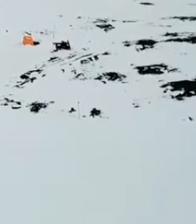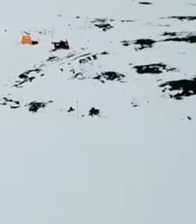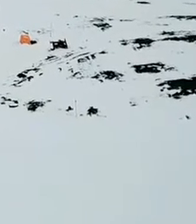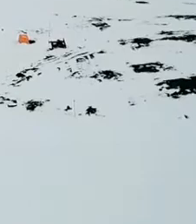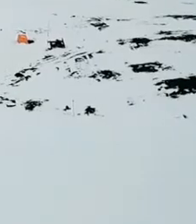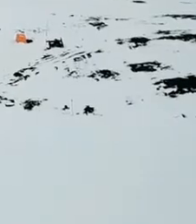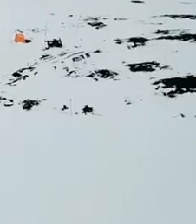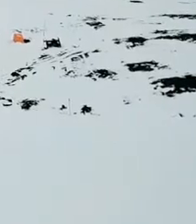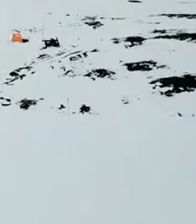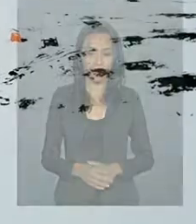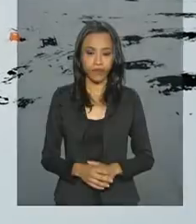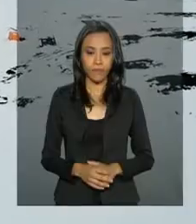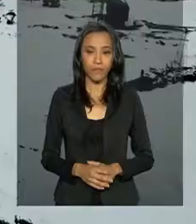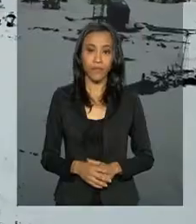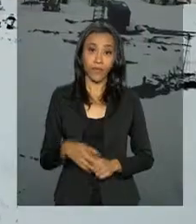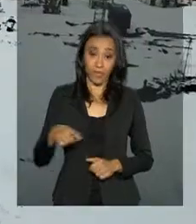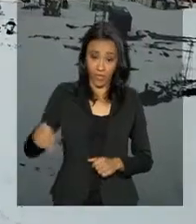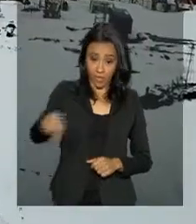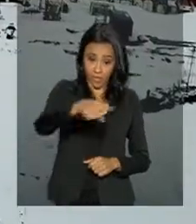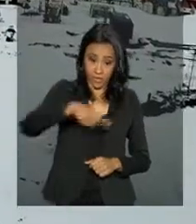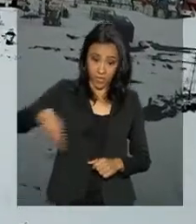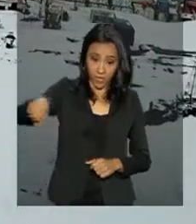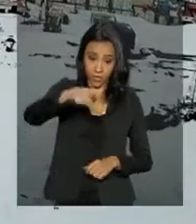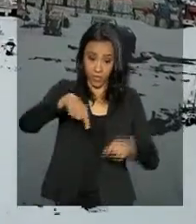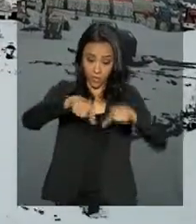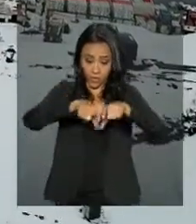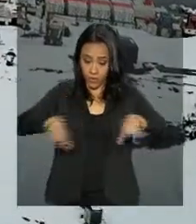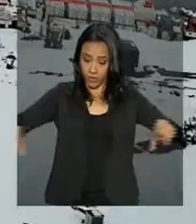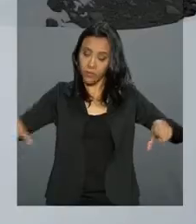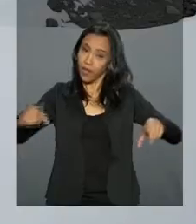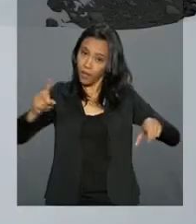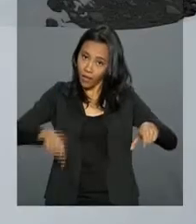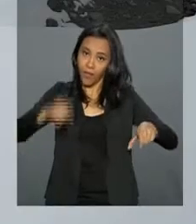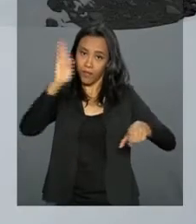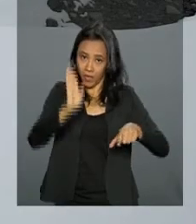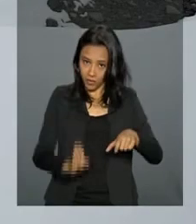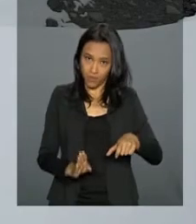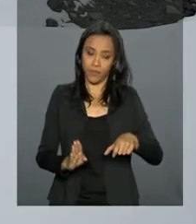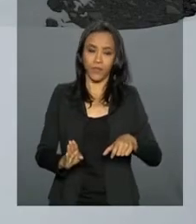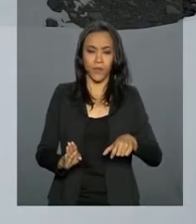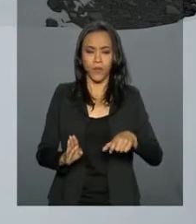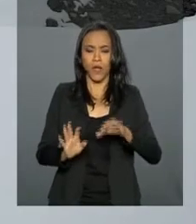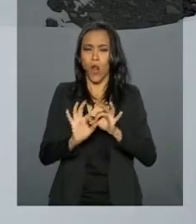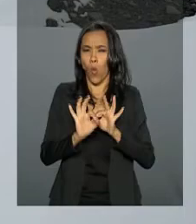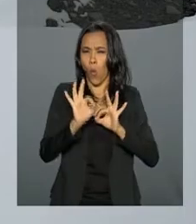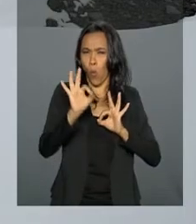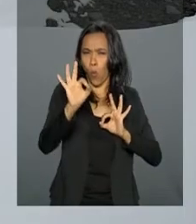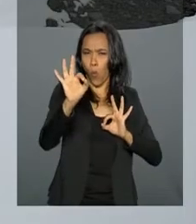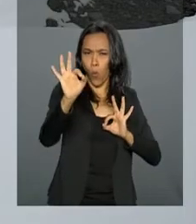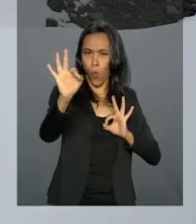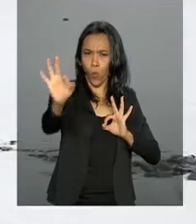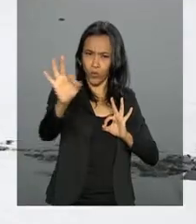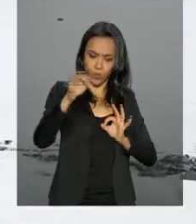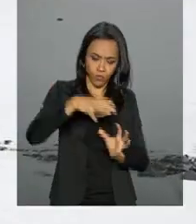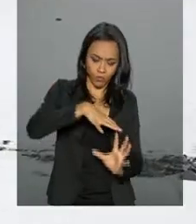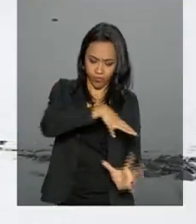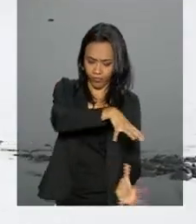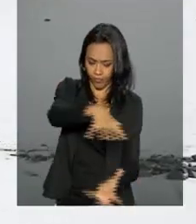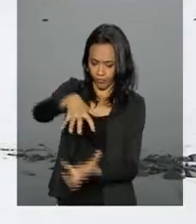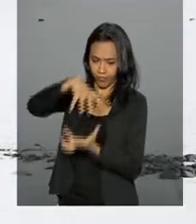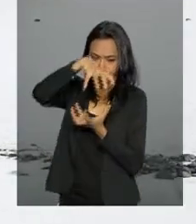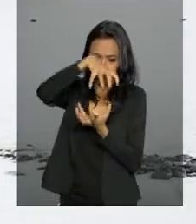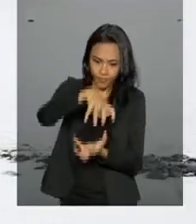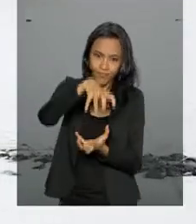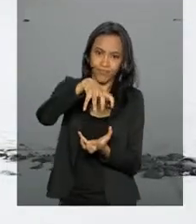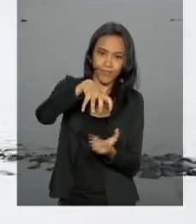Isso aqui também é um pouquinho de Brasil. Bem longe dos trópicos, no sul do mundo, o continente